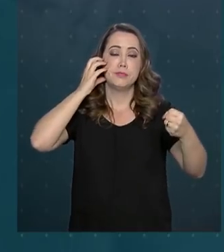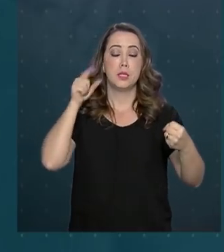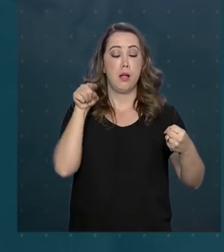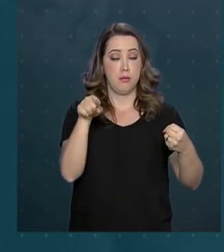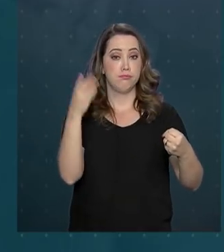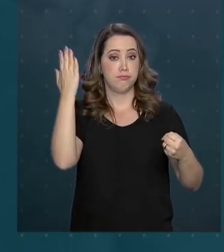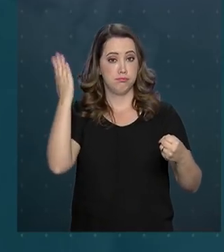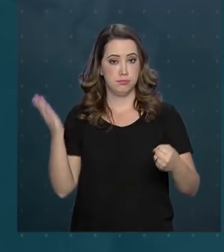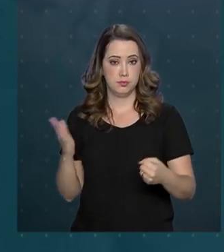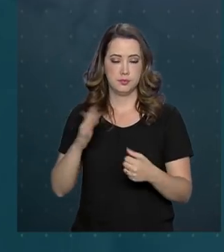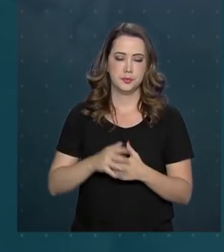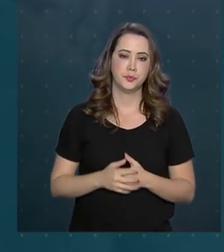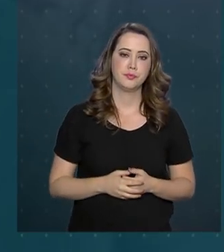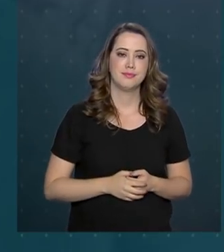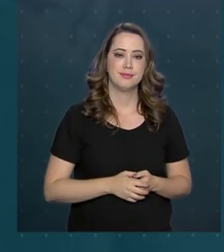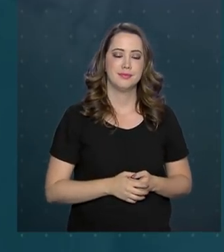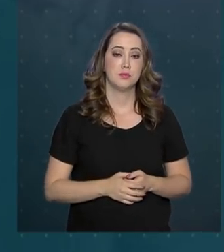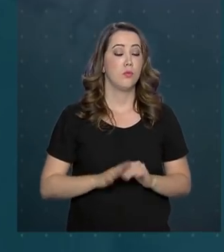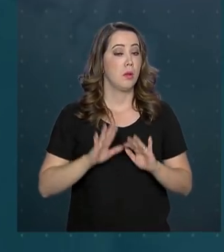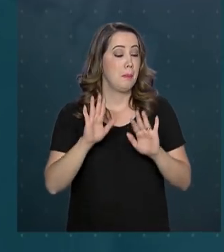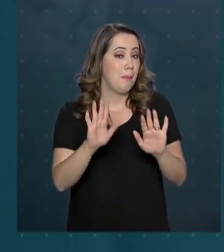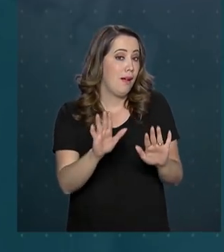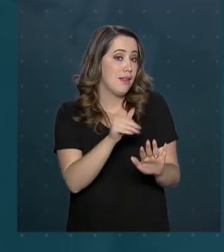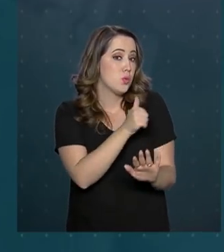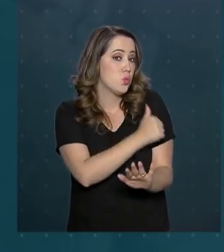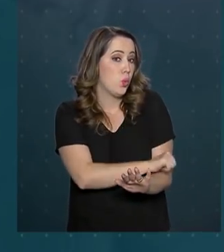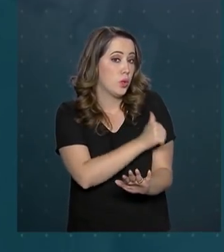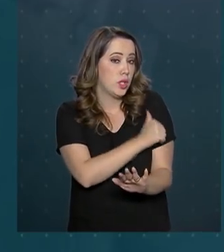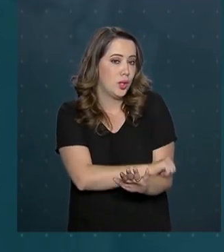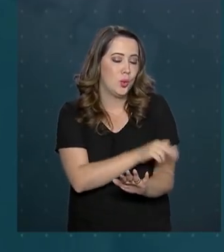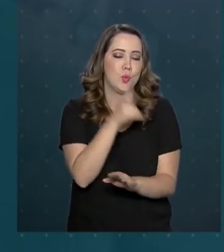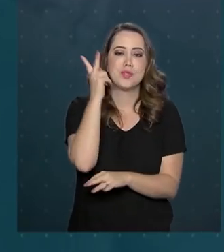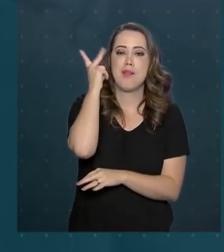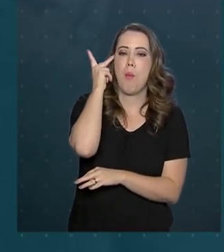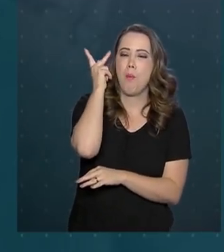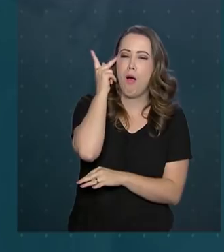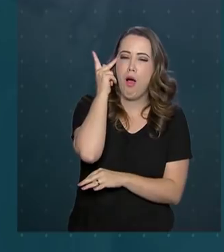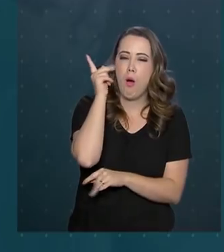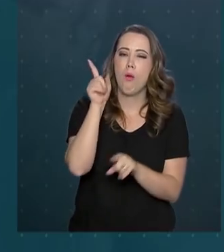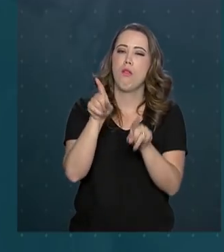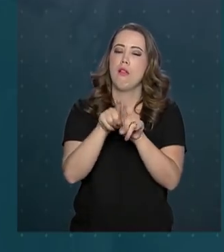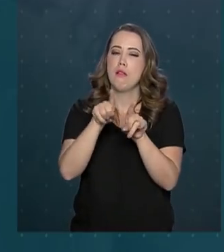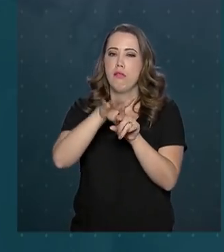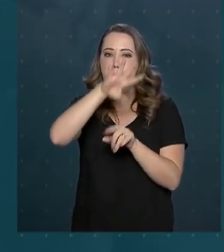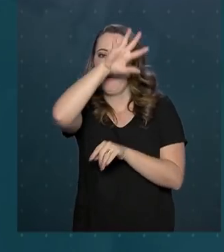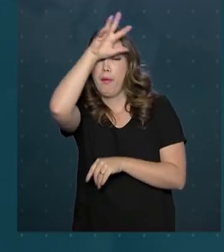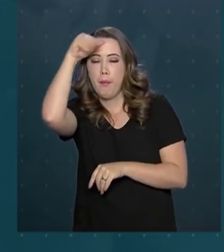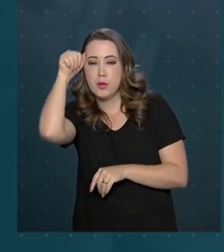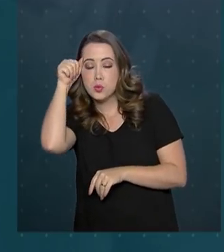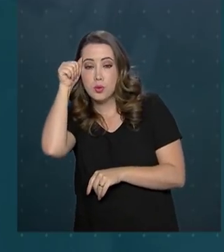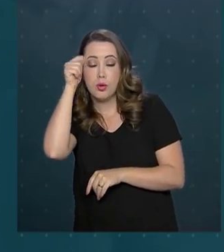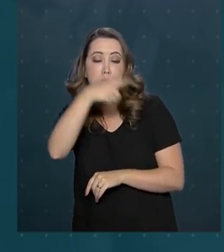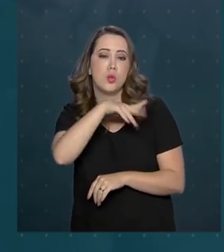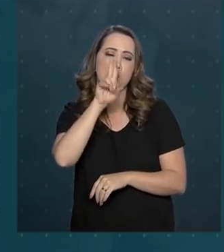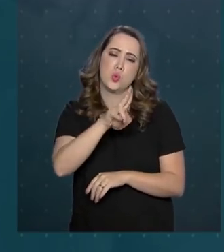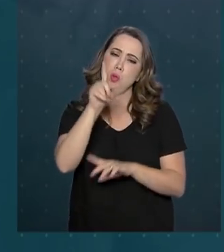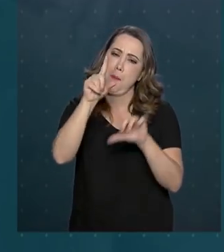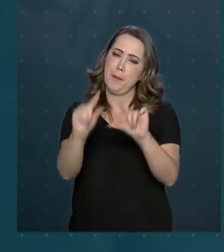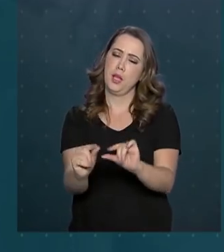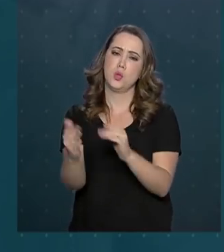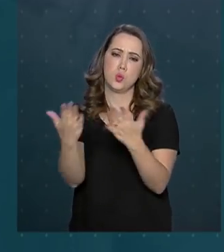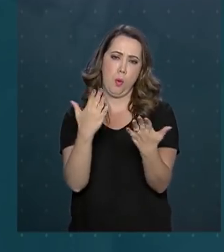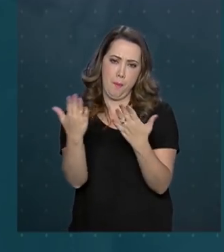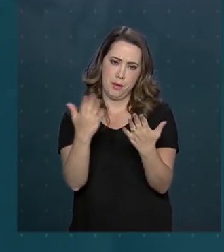Rio Branco e Cuiabá. Já no Rio de Janeiro, São Paulo e Manaus usam bem menos o aparelho